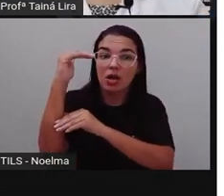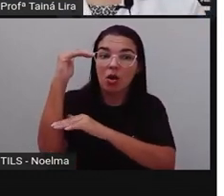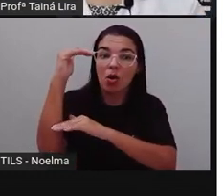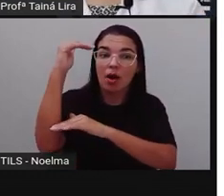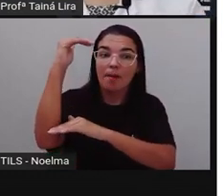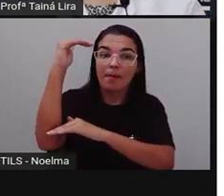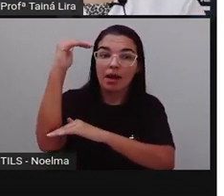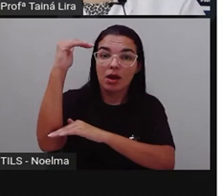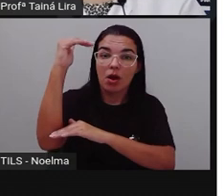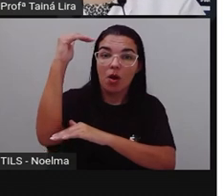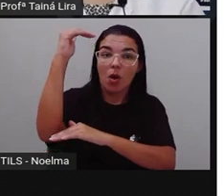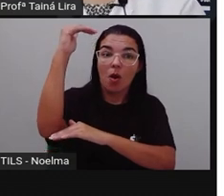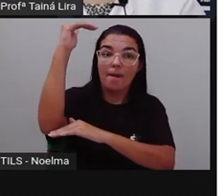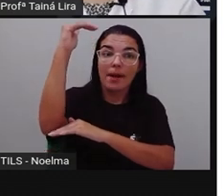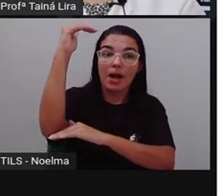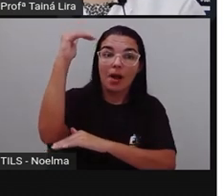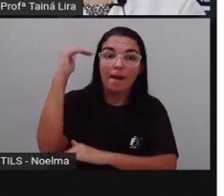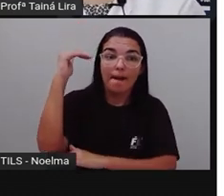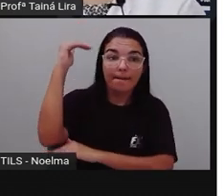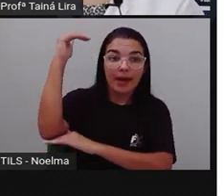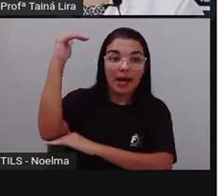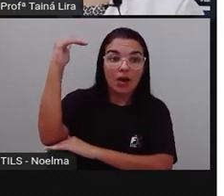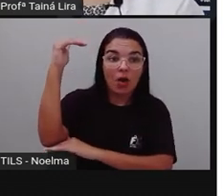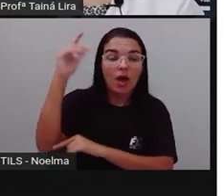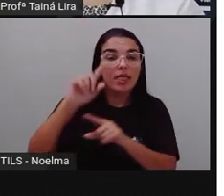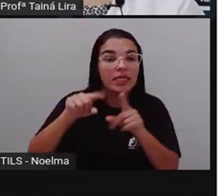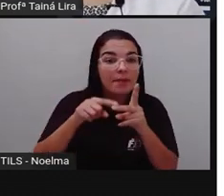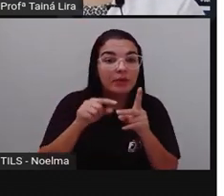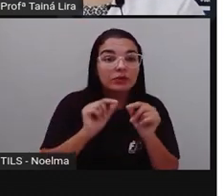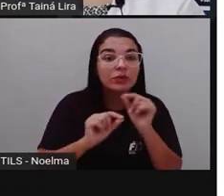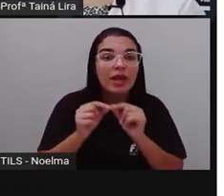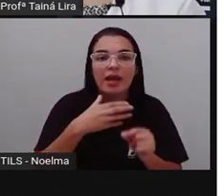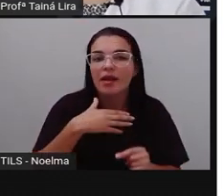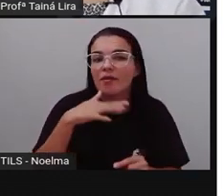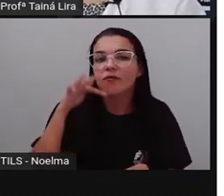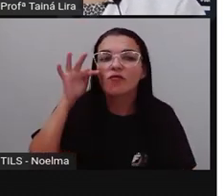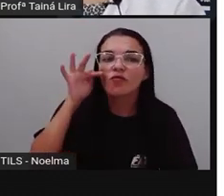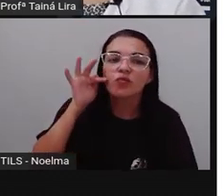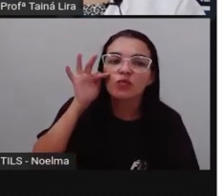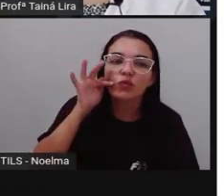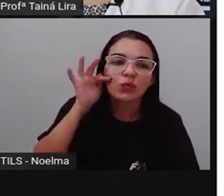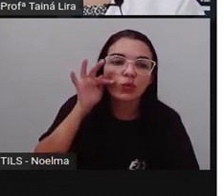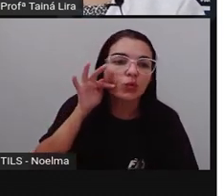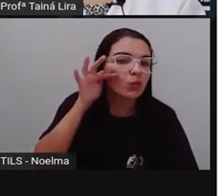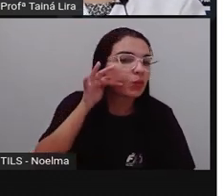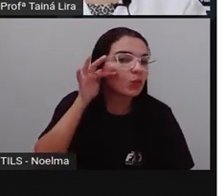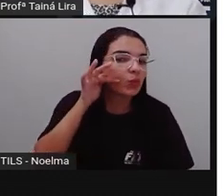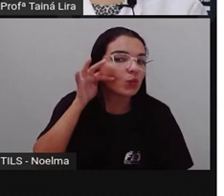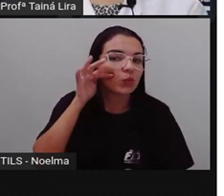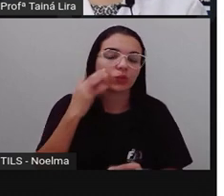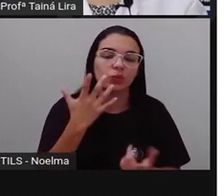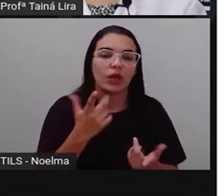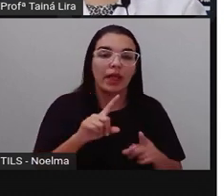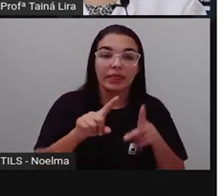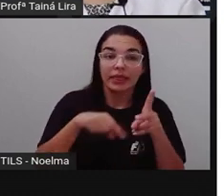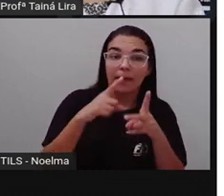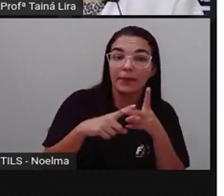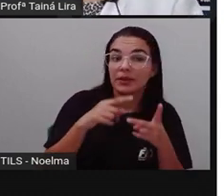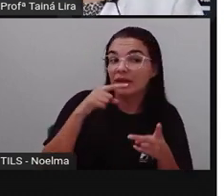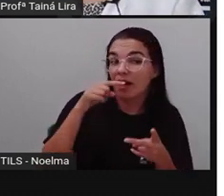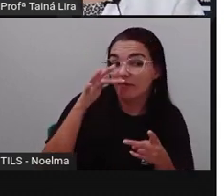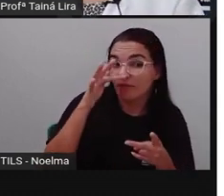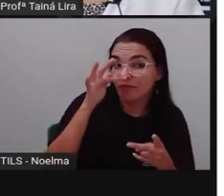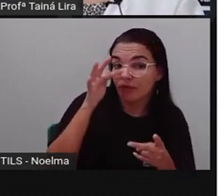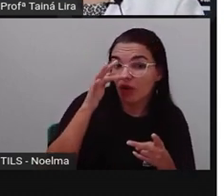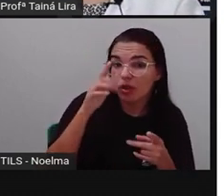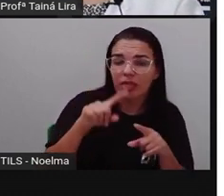mais madura. E ela começa a dar os frutos. Olha lá, os frutos, as flores. E vai chegar a época que ela